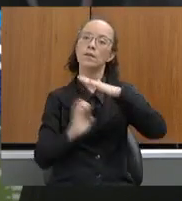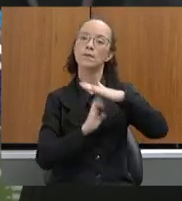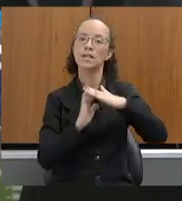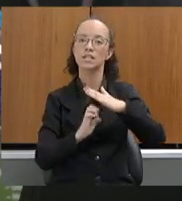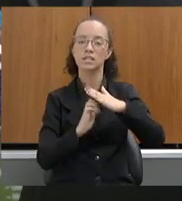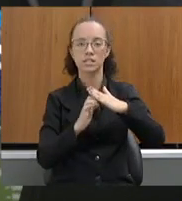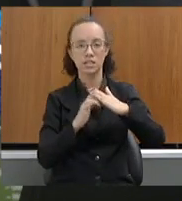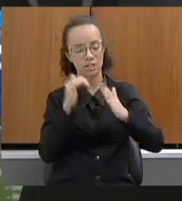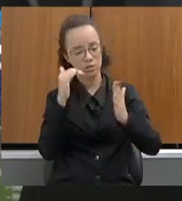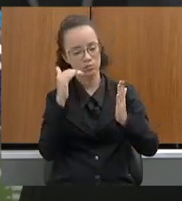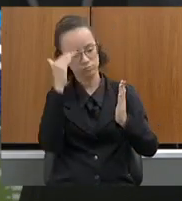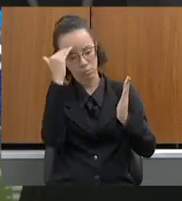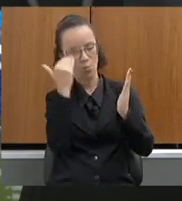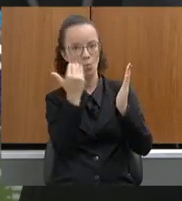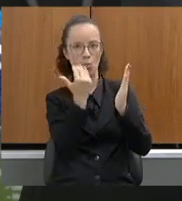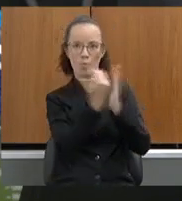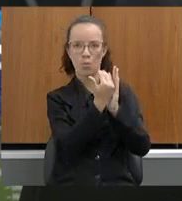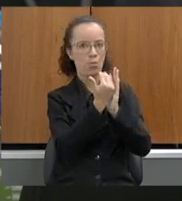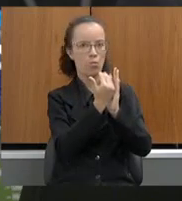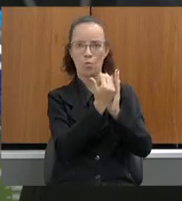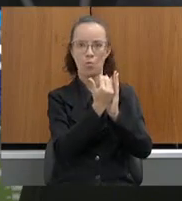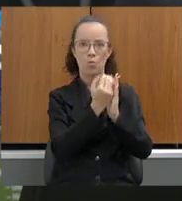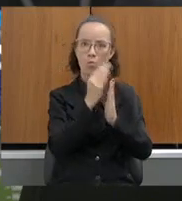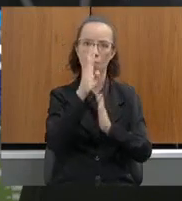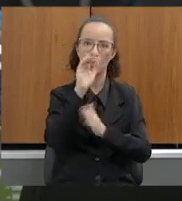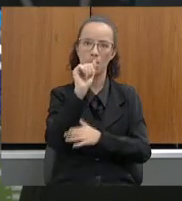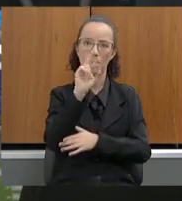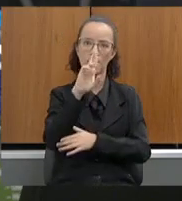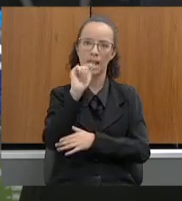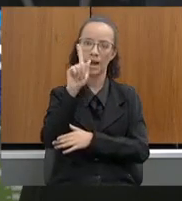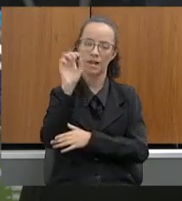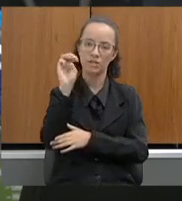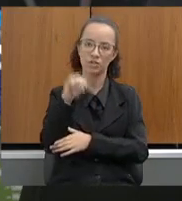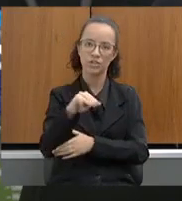prazo de descomissionamento das barrais alteadas pelo método amontante.